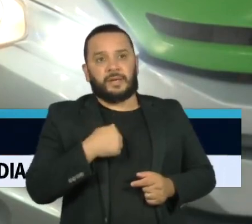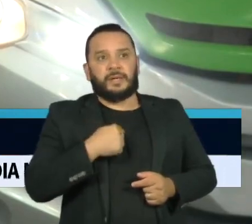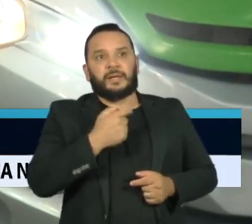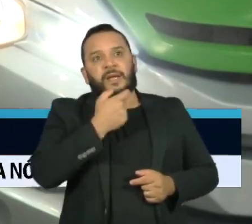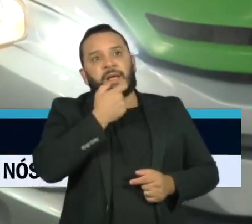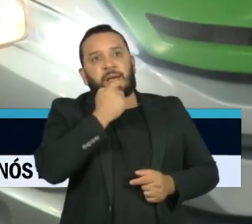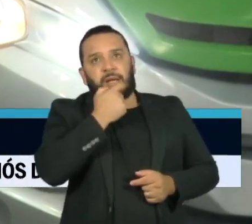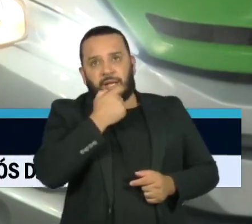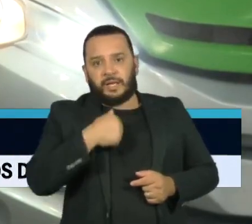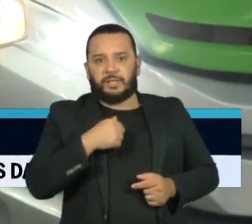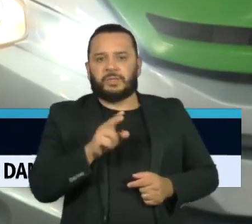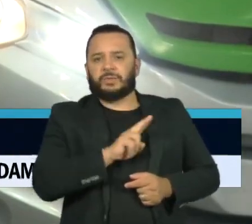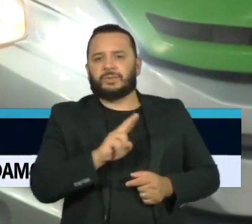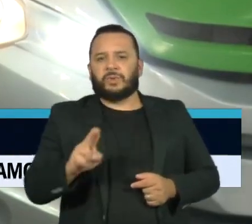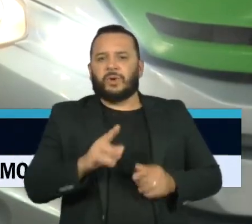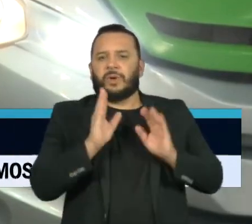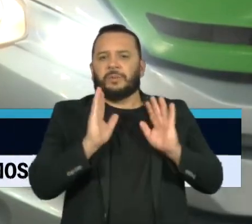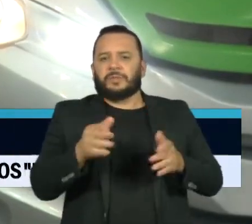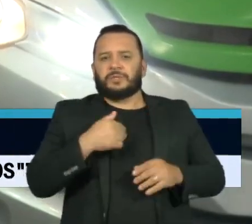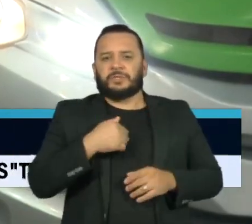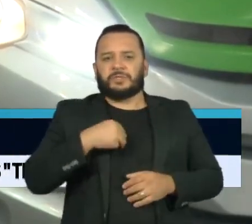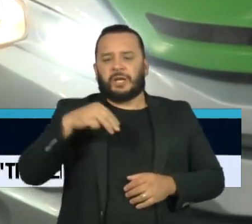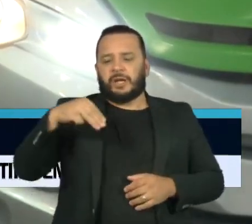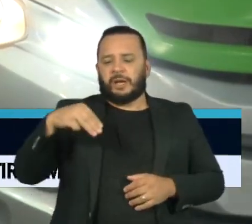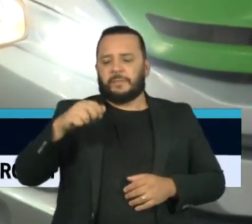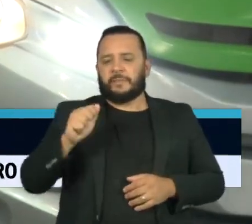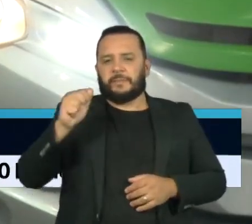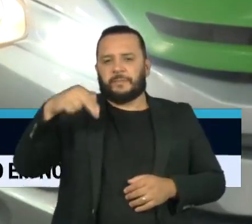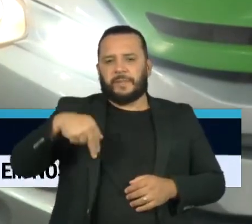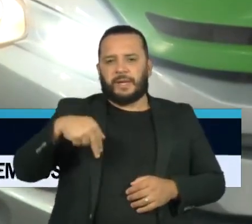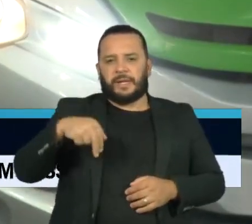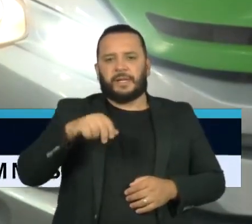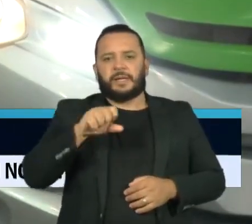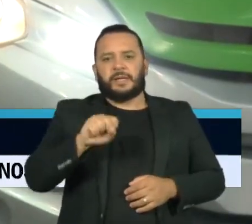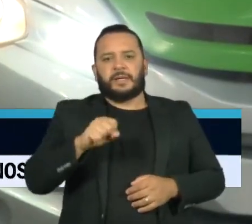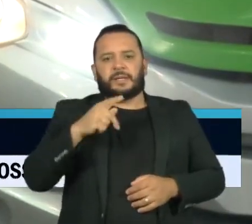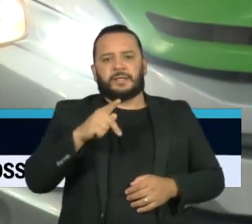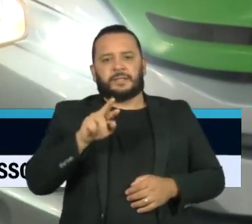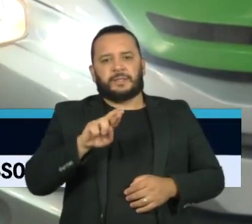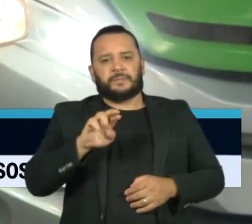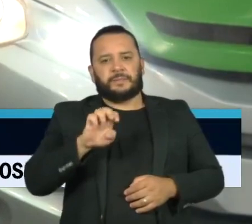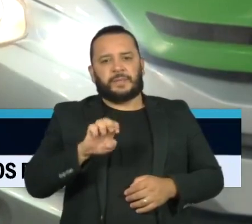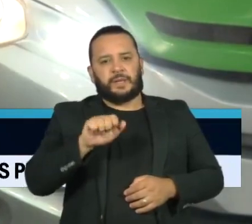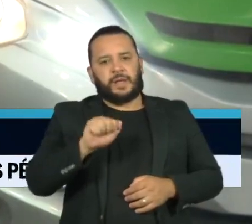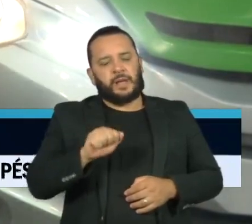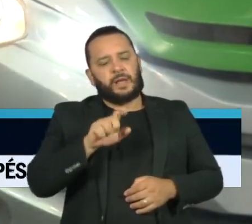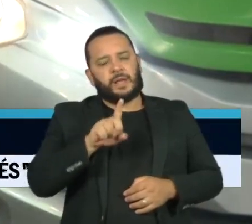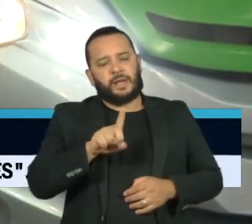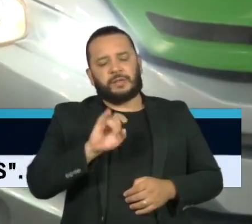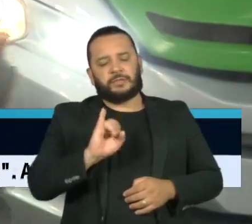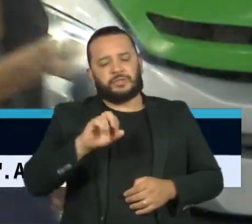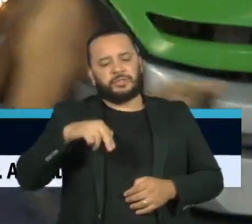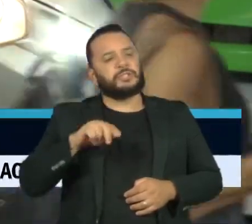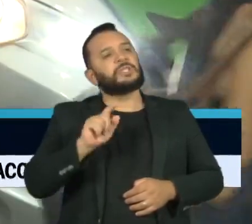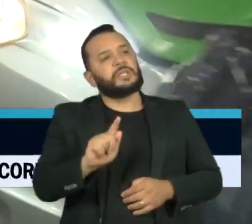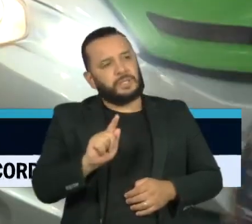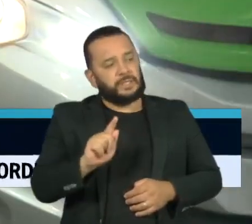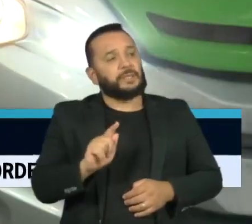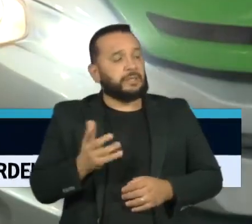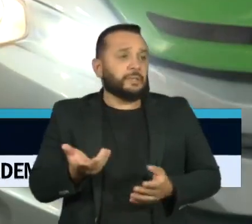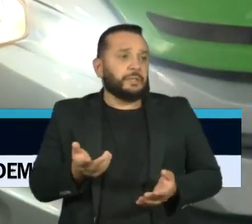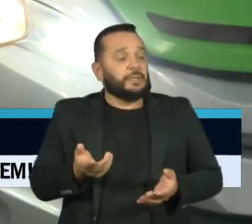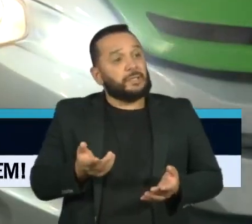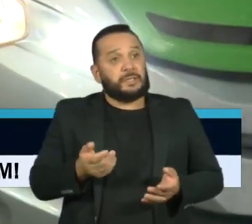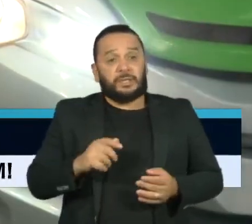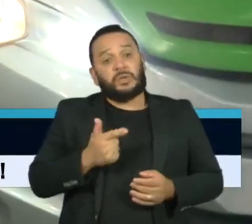men's spreading, que numa tradução livre significa homem espalhado. Em outros países, essa atitude se